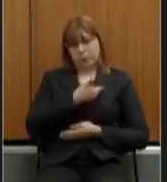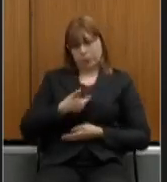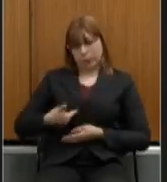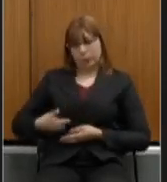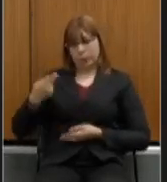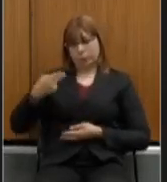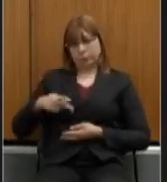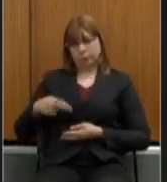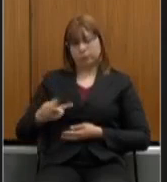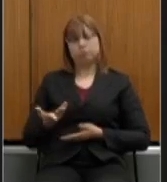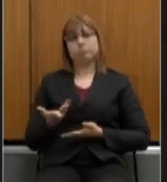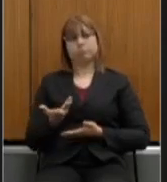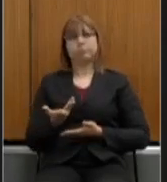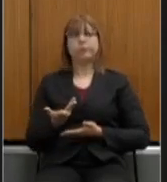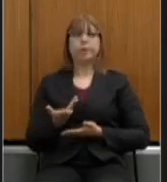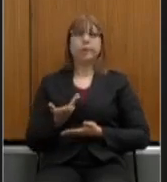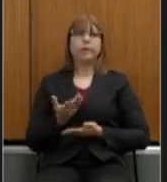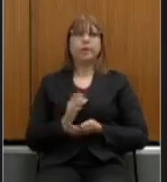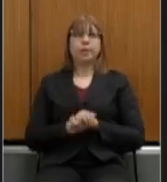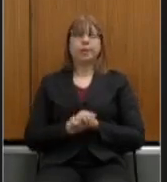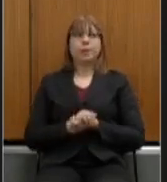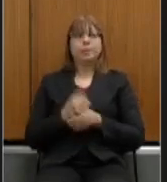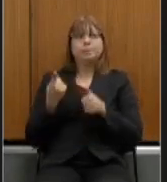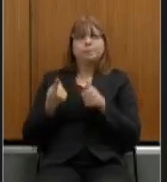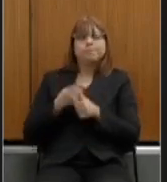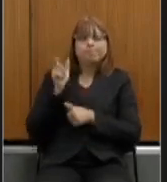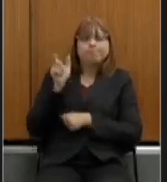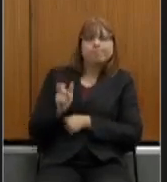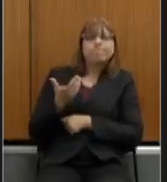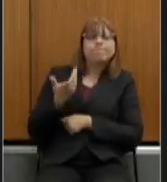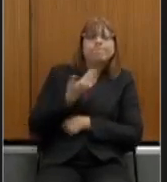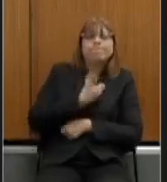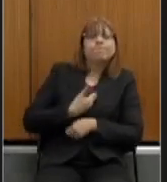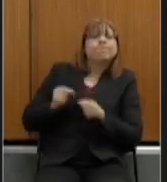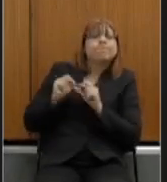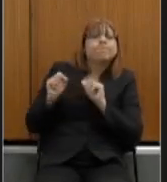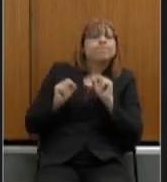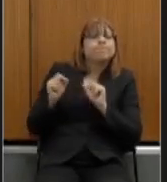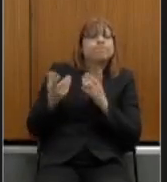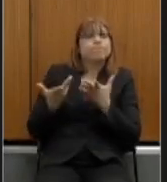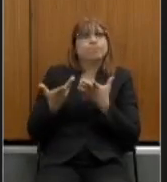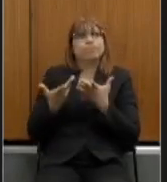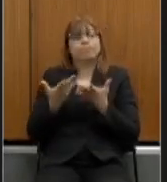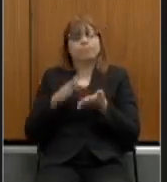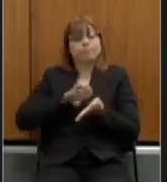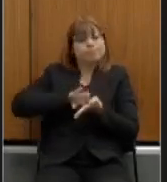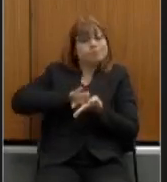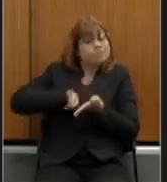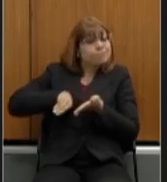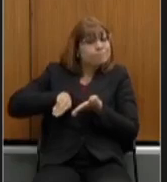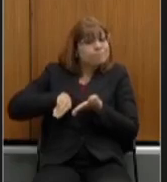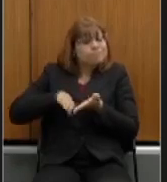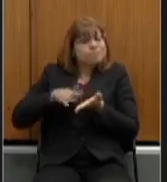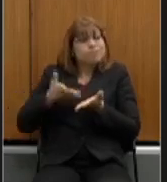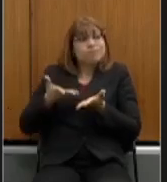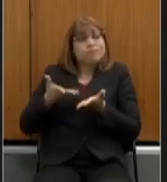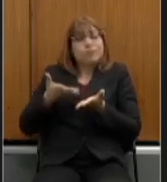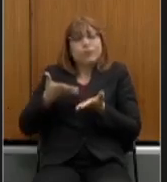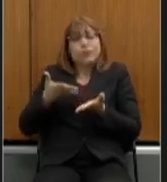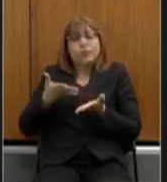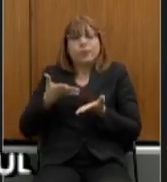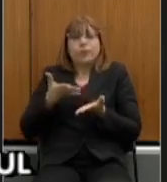a primeira atitude do governador foi descartar qualquer ruptura